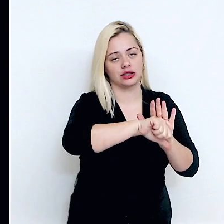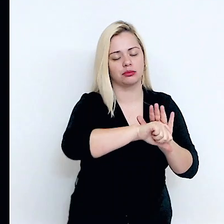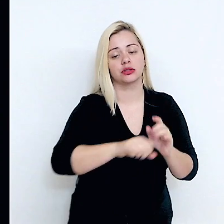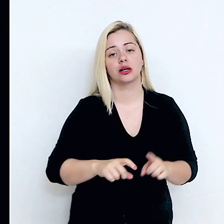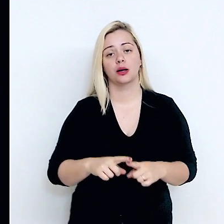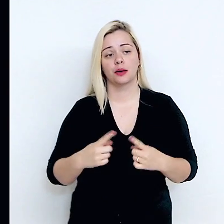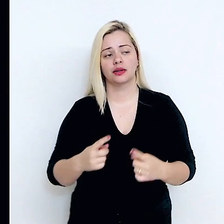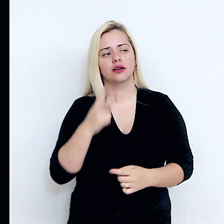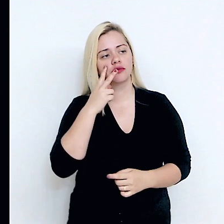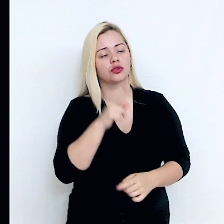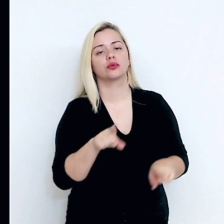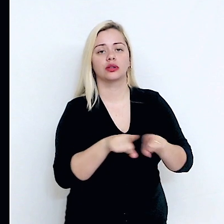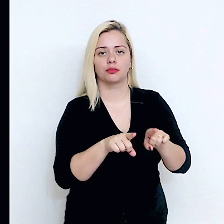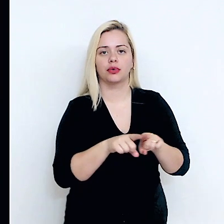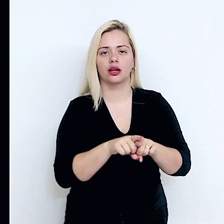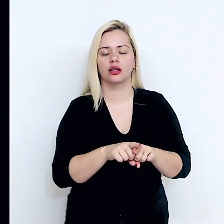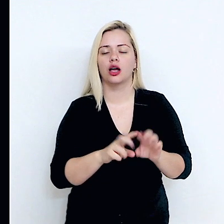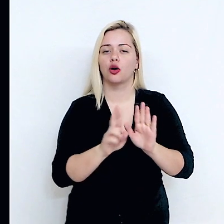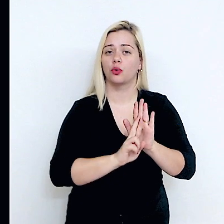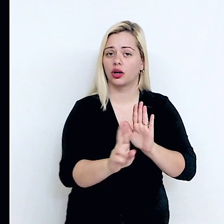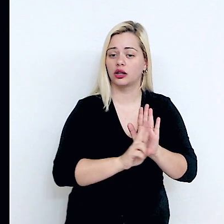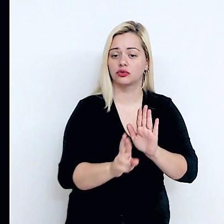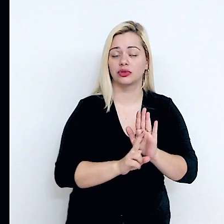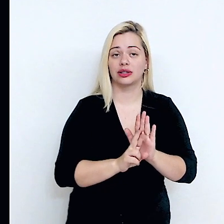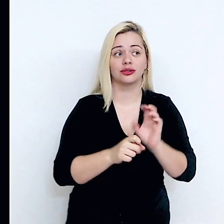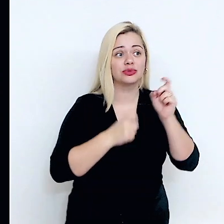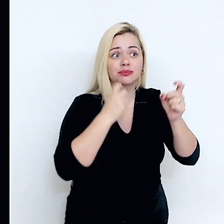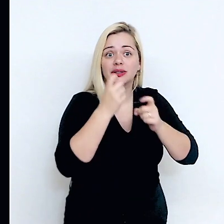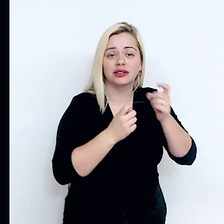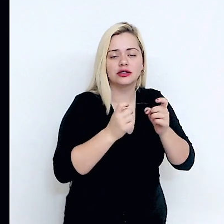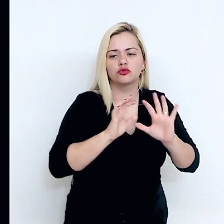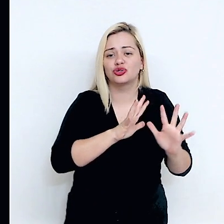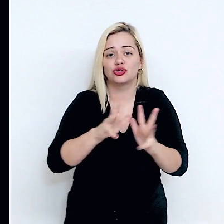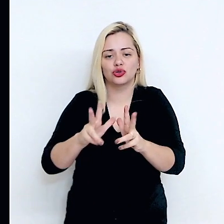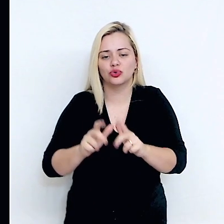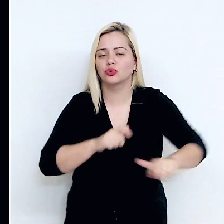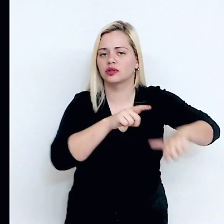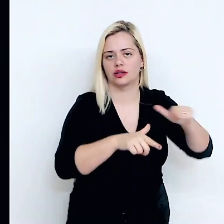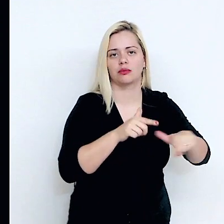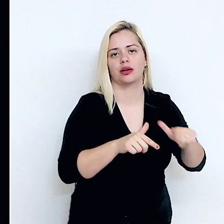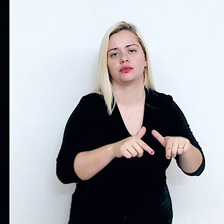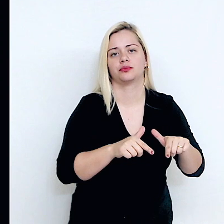recentemente resultados muito expressivos dessa atuação.